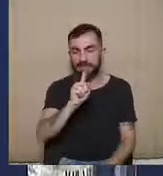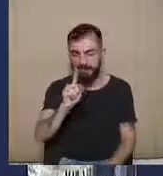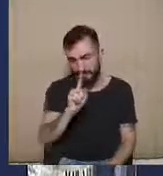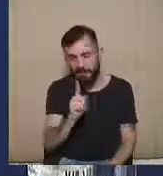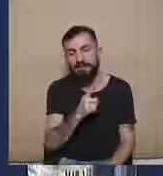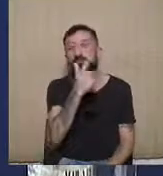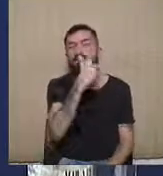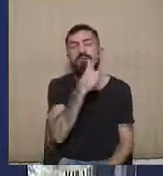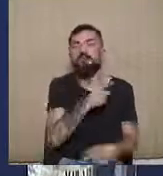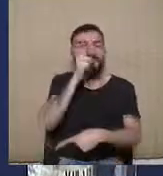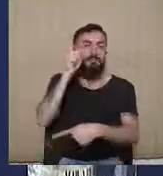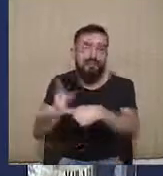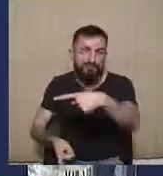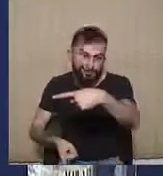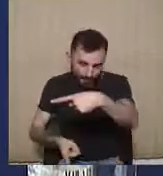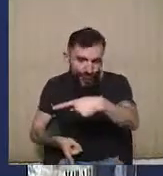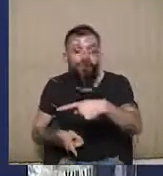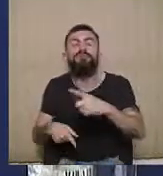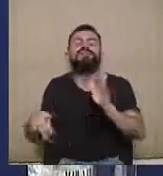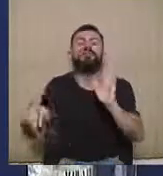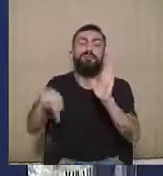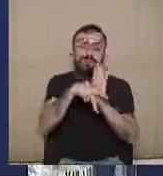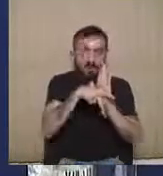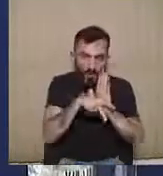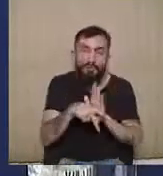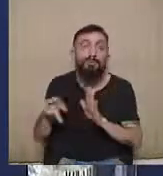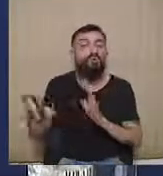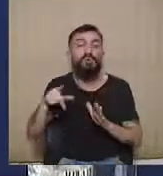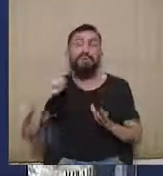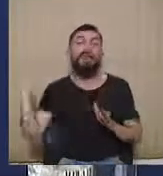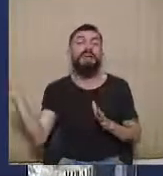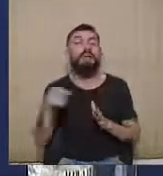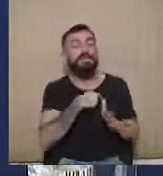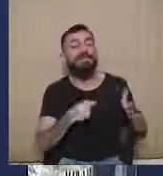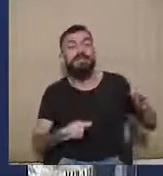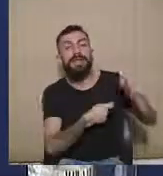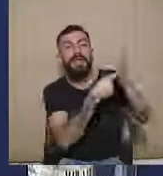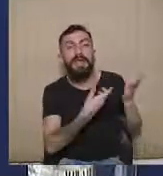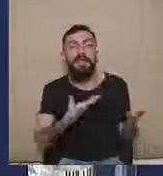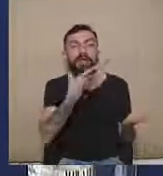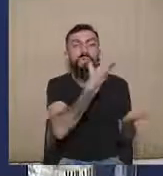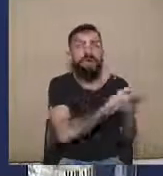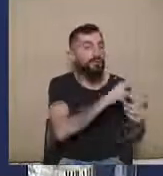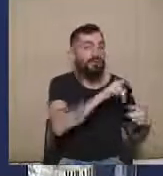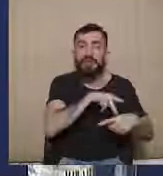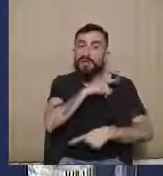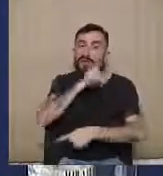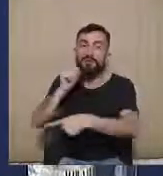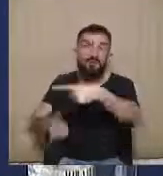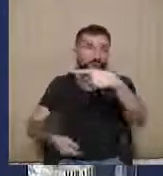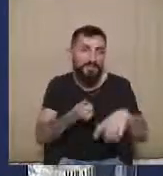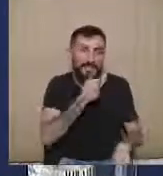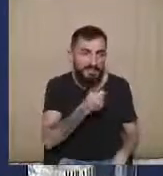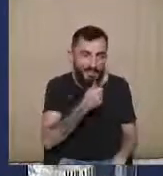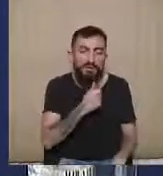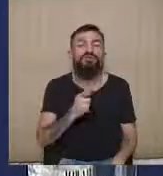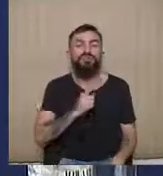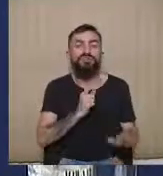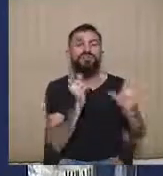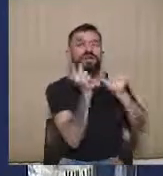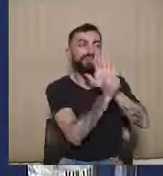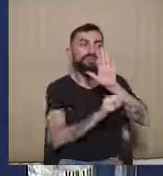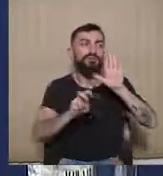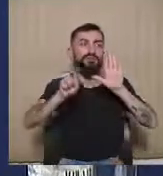impeditivo do exercício de direito de recorrer diante da não apresentação de uma impugnação. Isso hoje está expresso no artigo